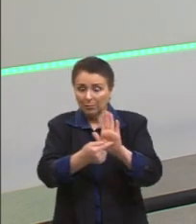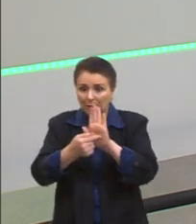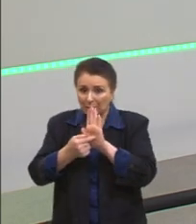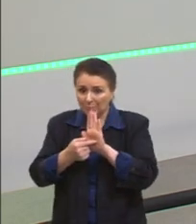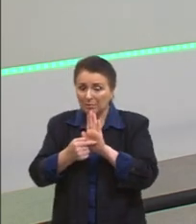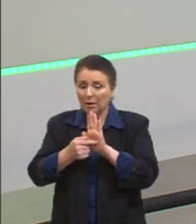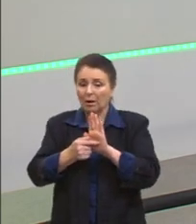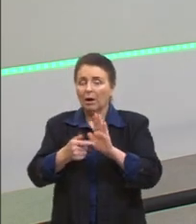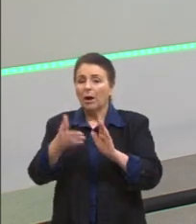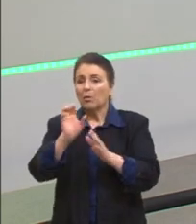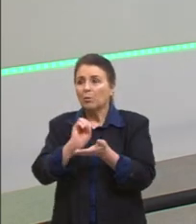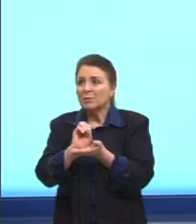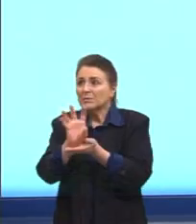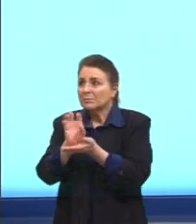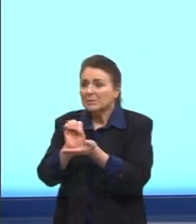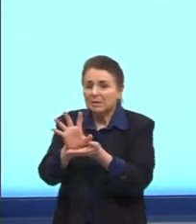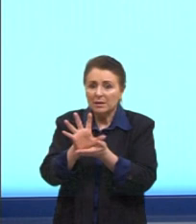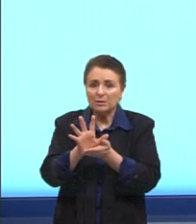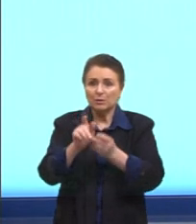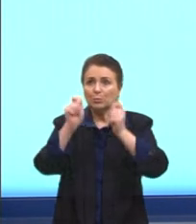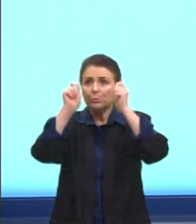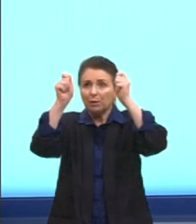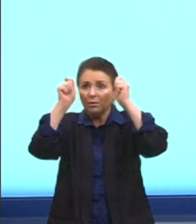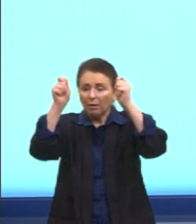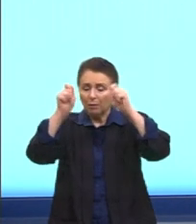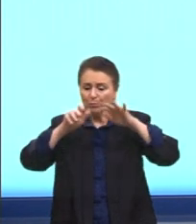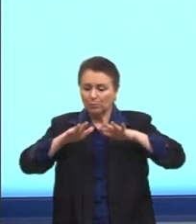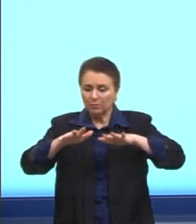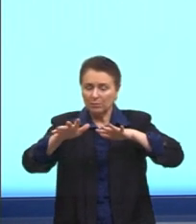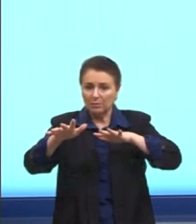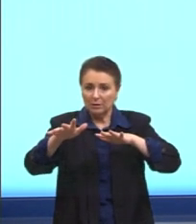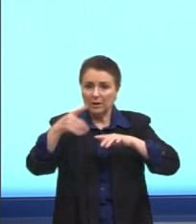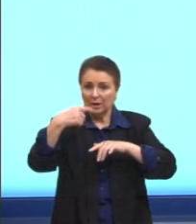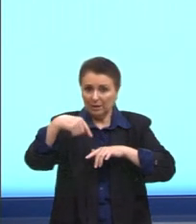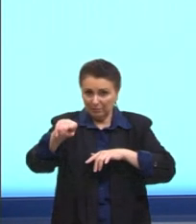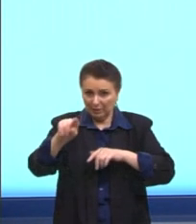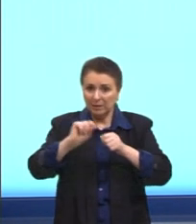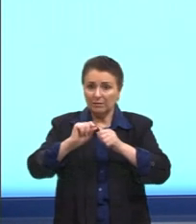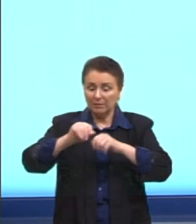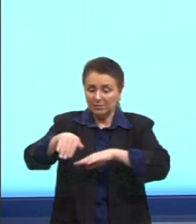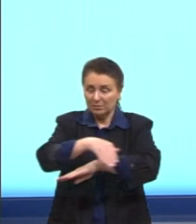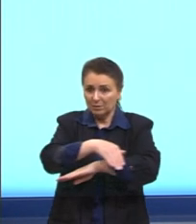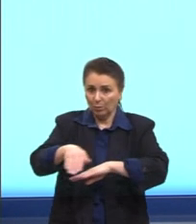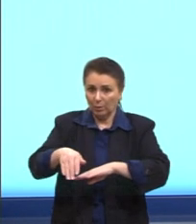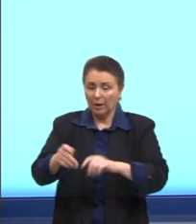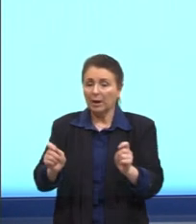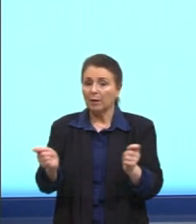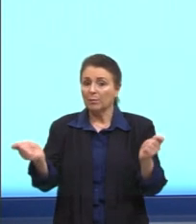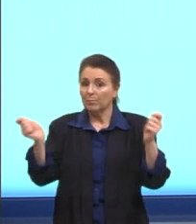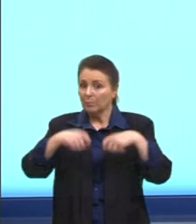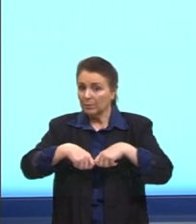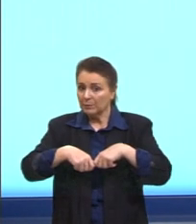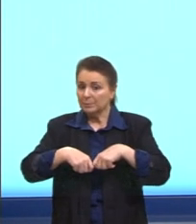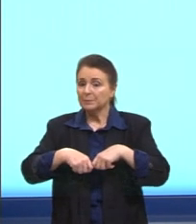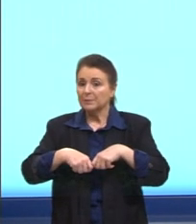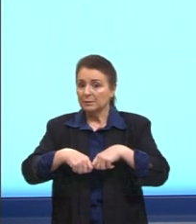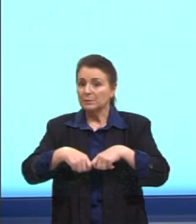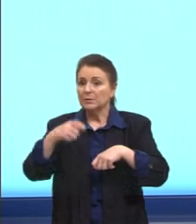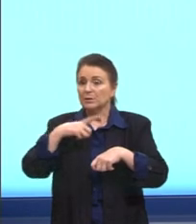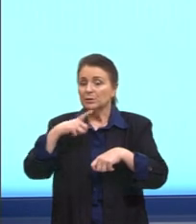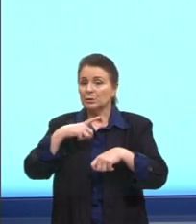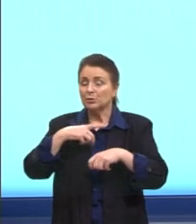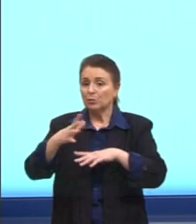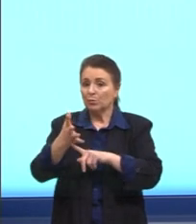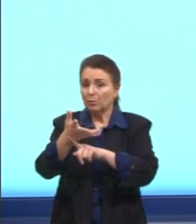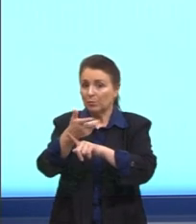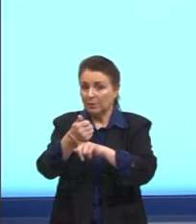mensagens de protesto, algumas mensagens, ele vai para a rua como essa possibilidade de uma arte rápida. Então, o